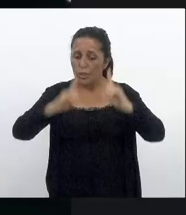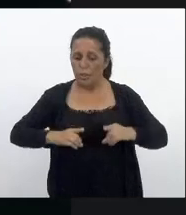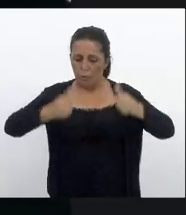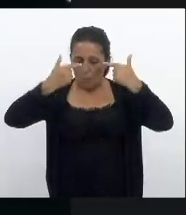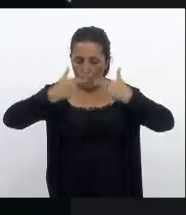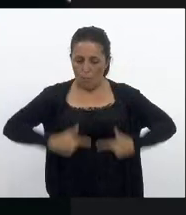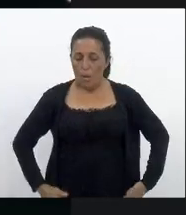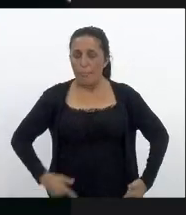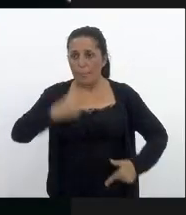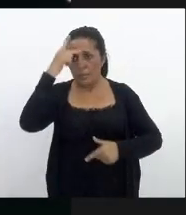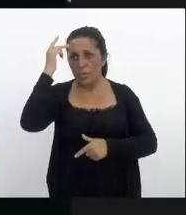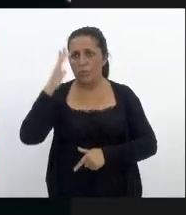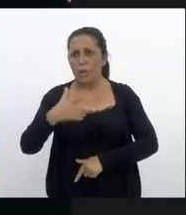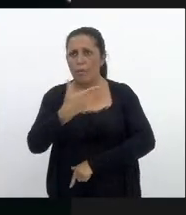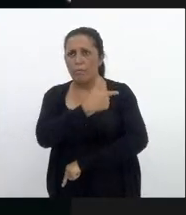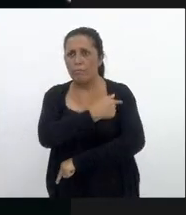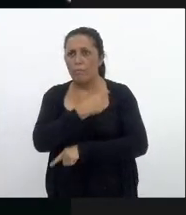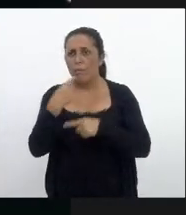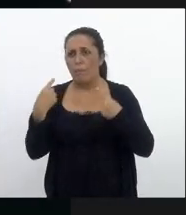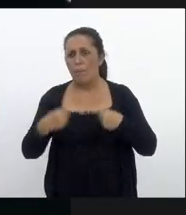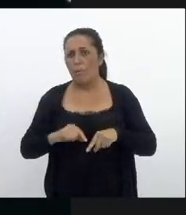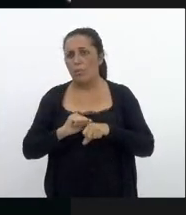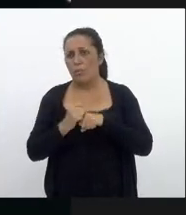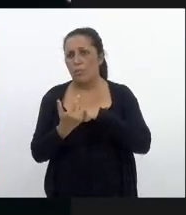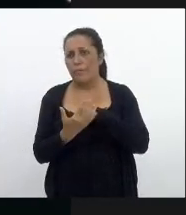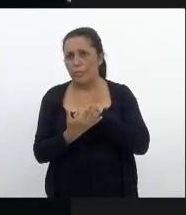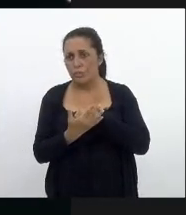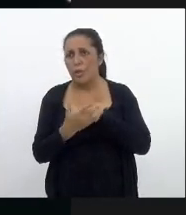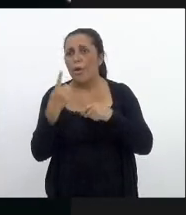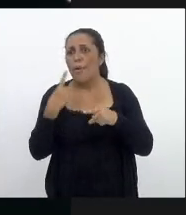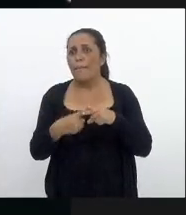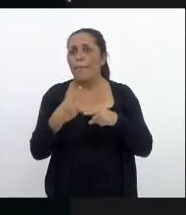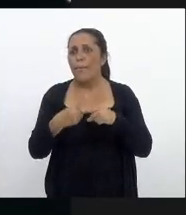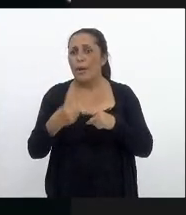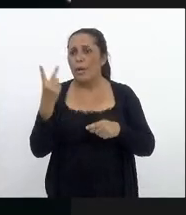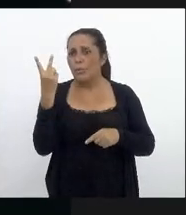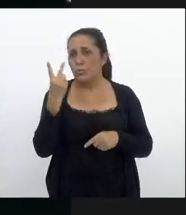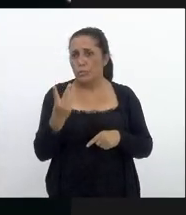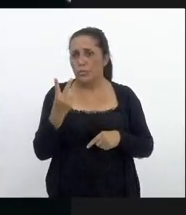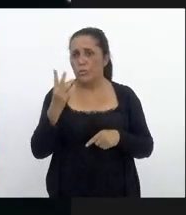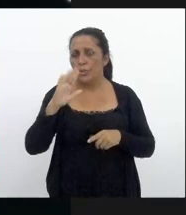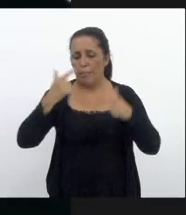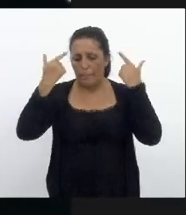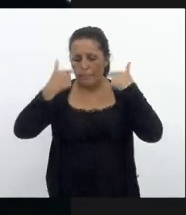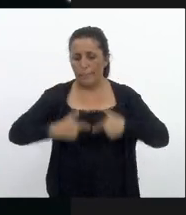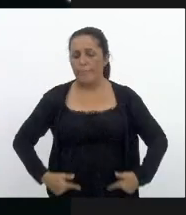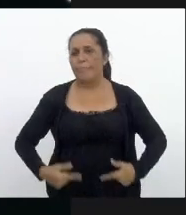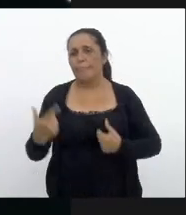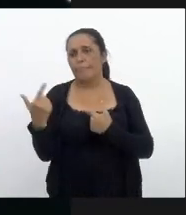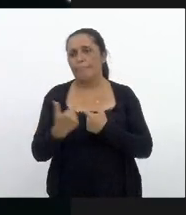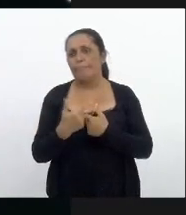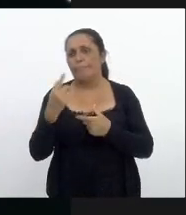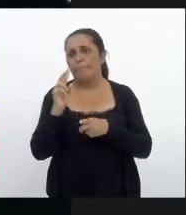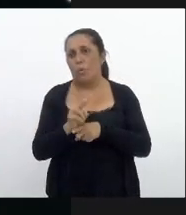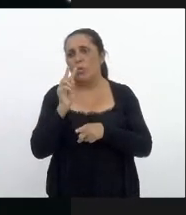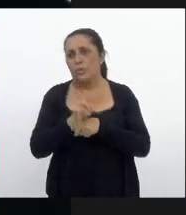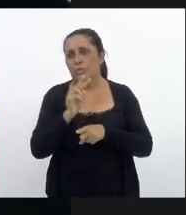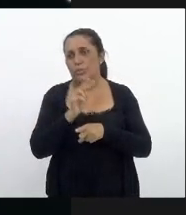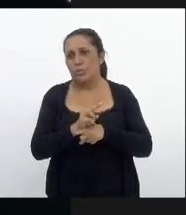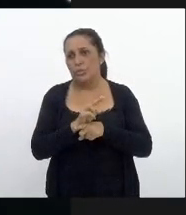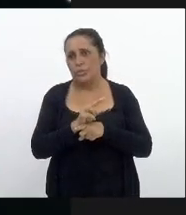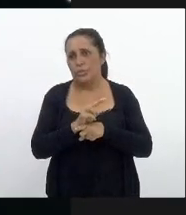que estejam vacinadas contra o Covid-19 porque as duas estão imunizadas e protegidas pelos